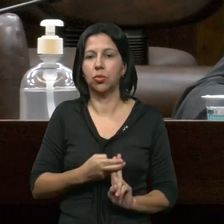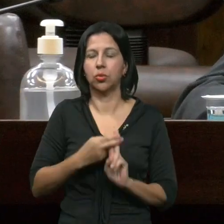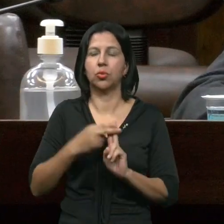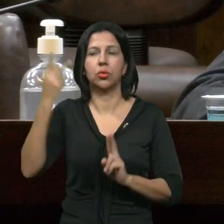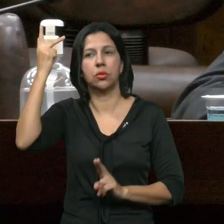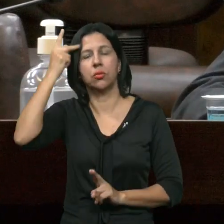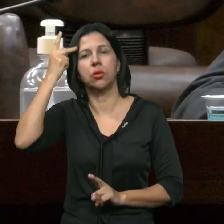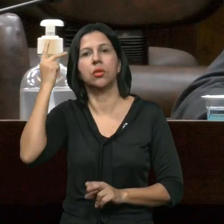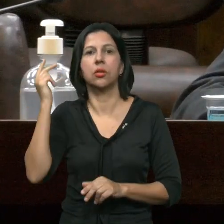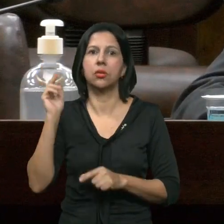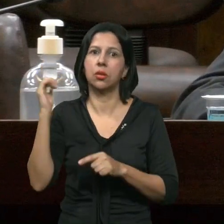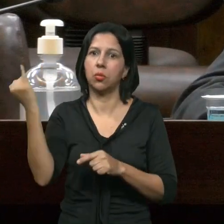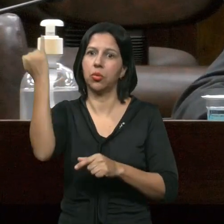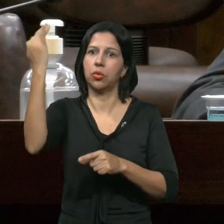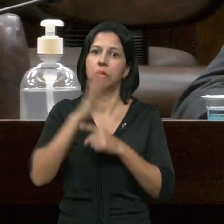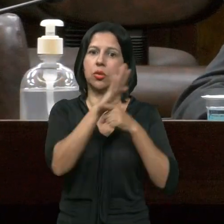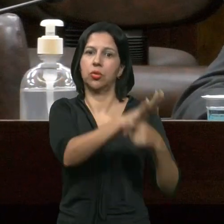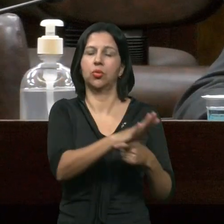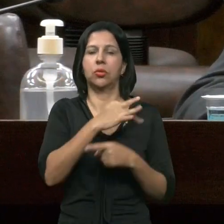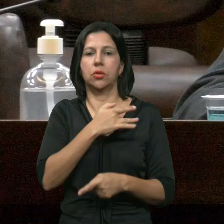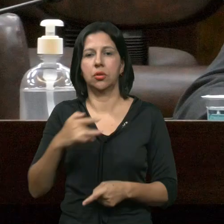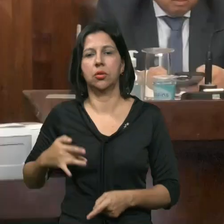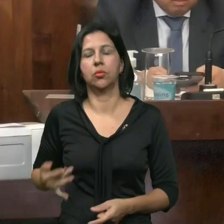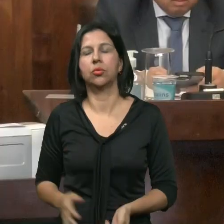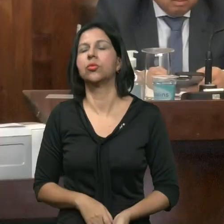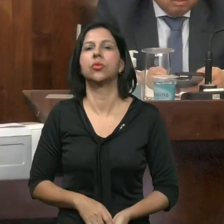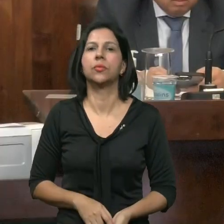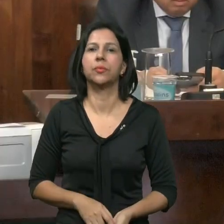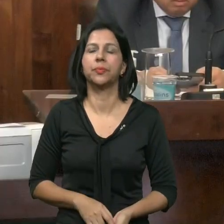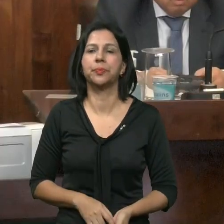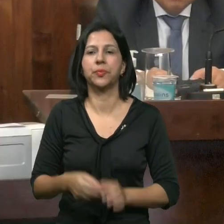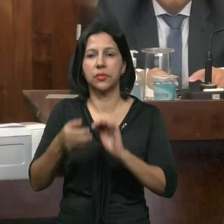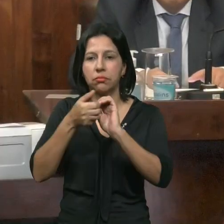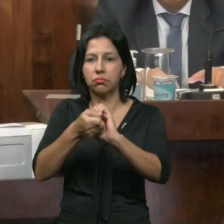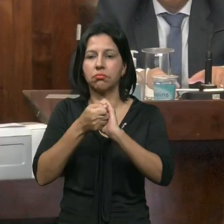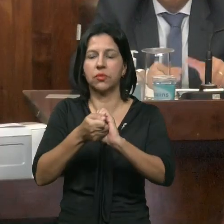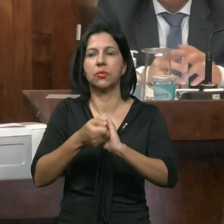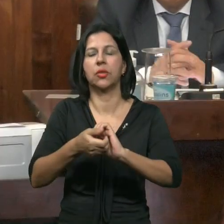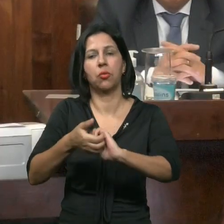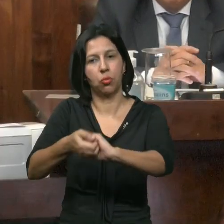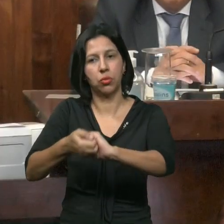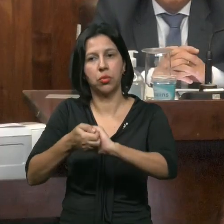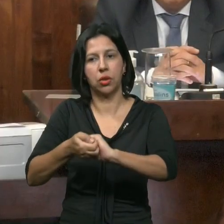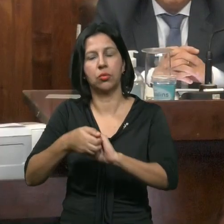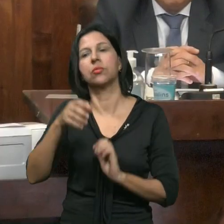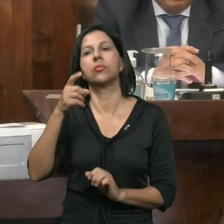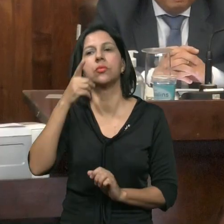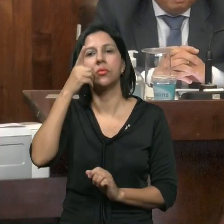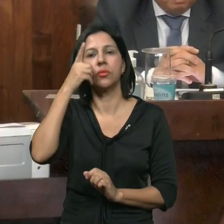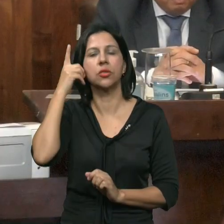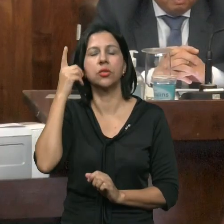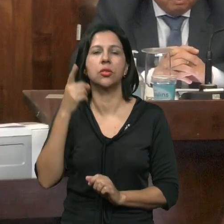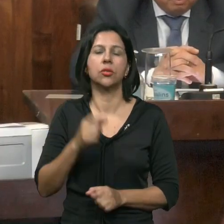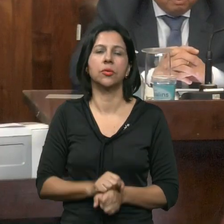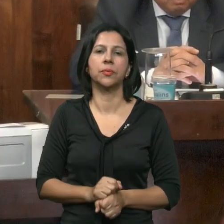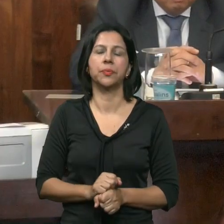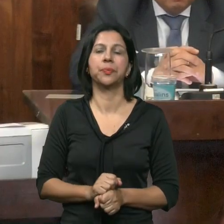Importante Para Saúde Perfeito Cumprimento O Governador Danilo Pela Fala O O Que A A A A